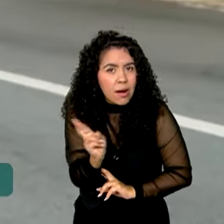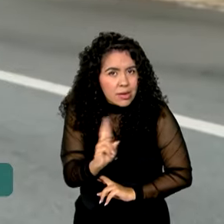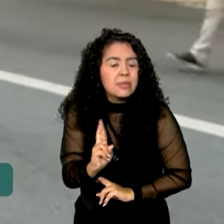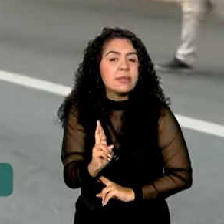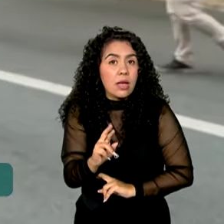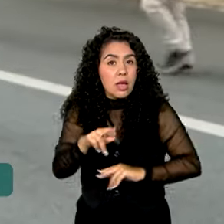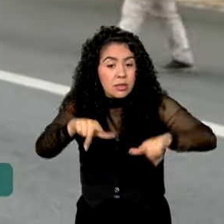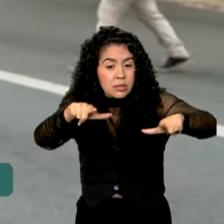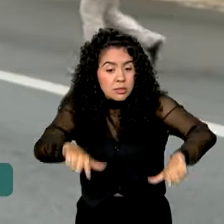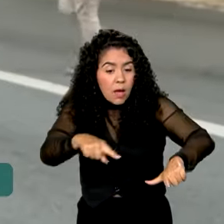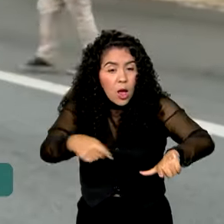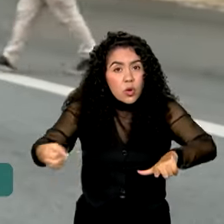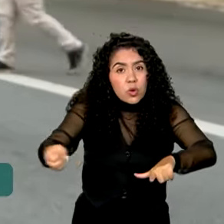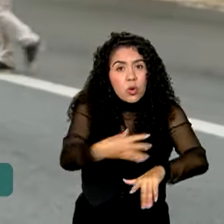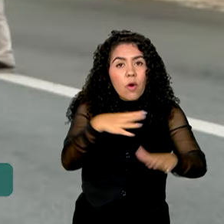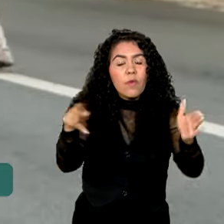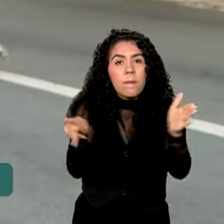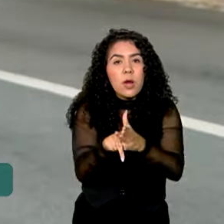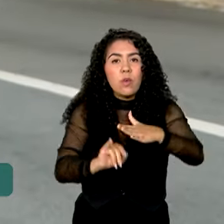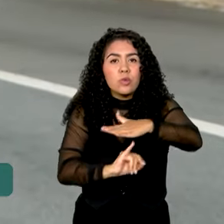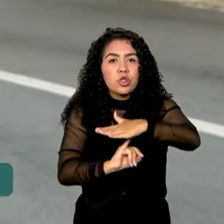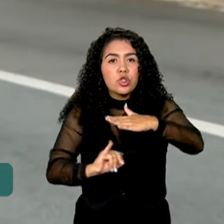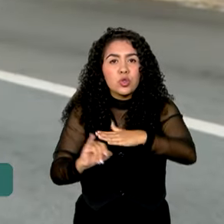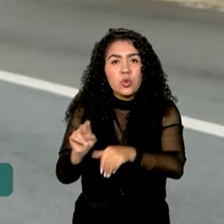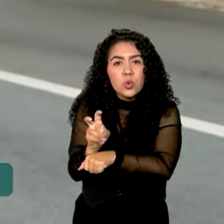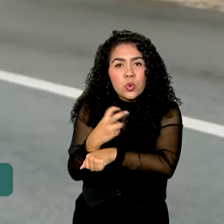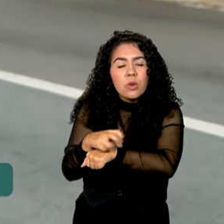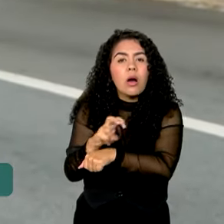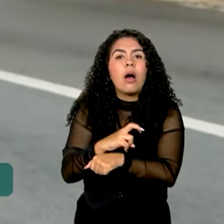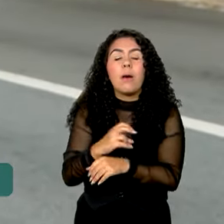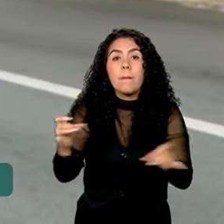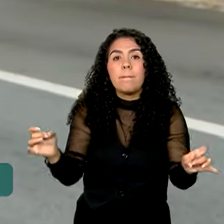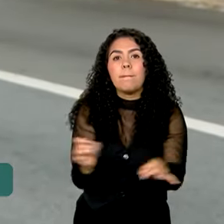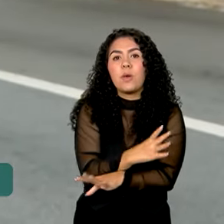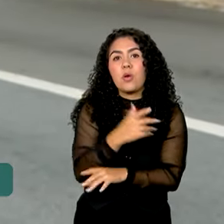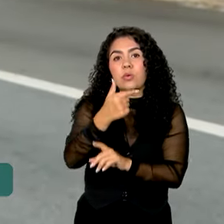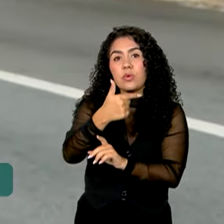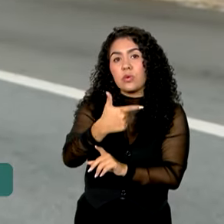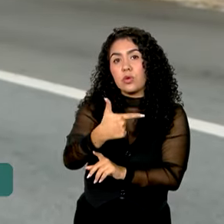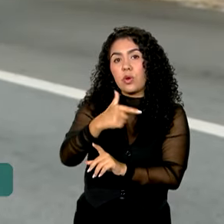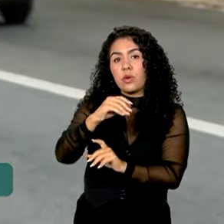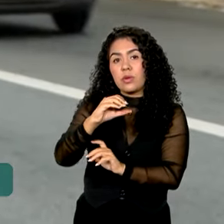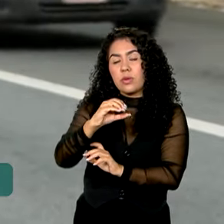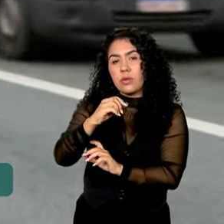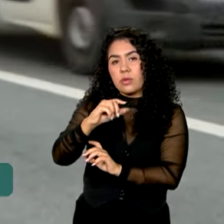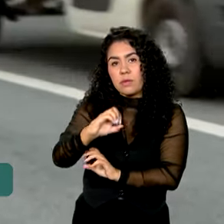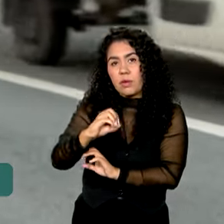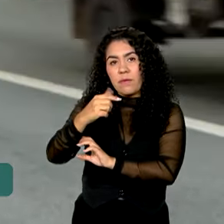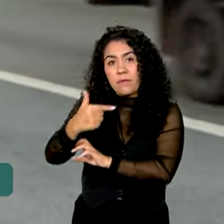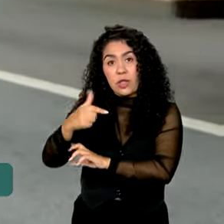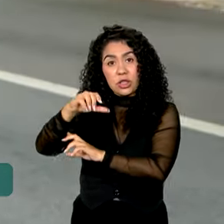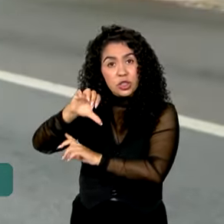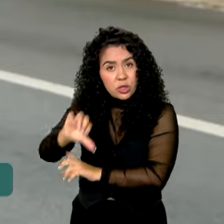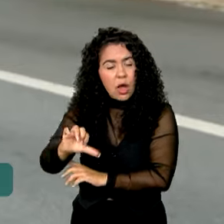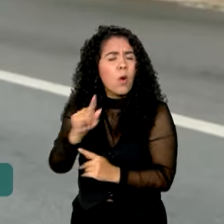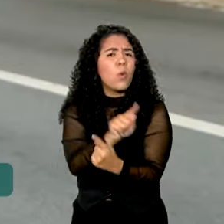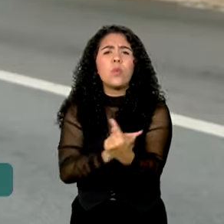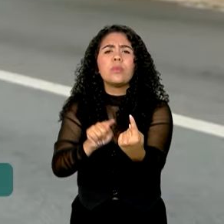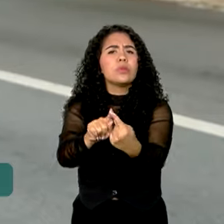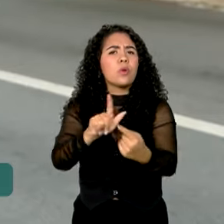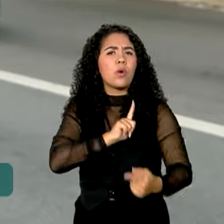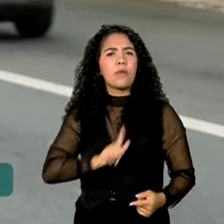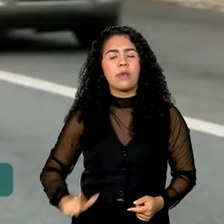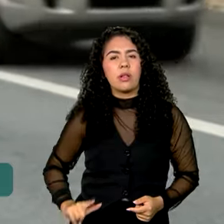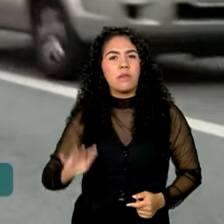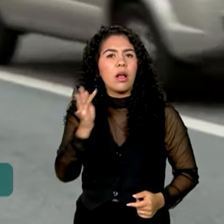essa nova planta do Butantan deve ficar pronta até 2029. O objetivo do governo federal